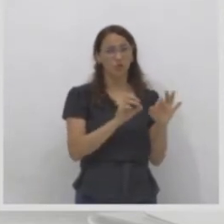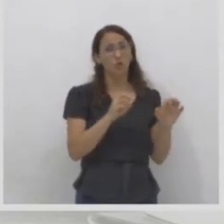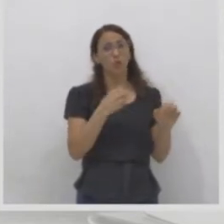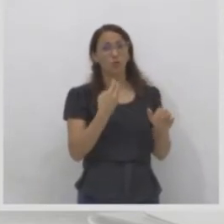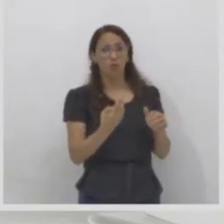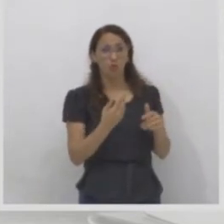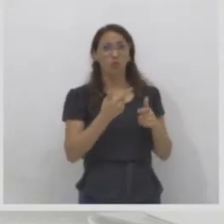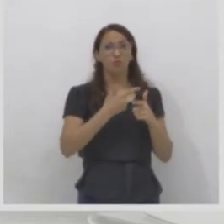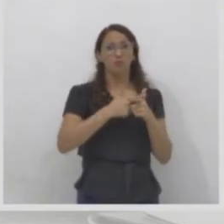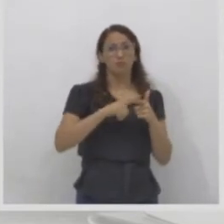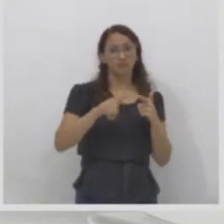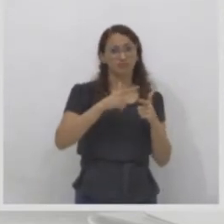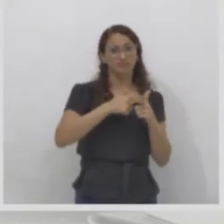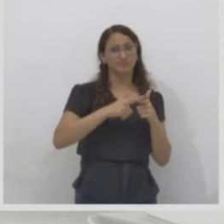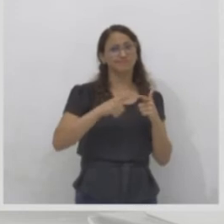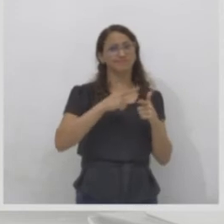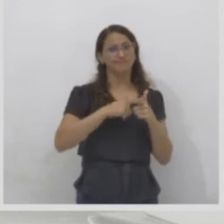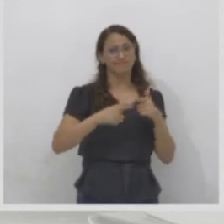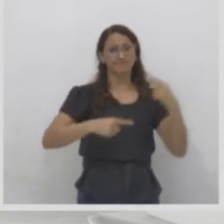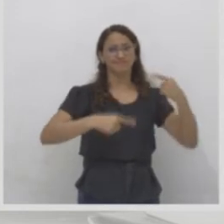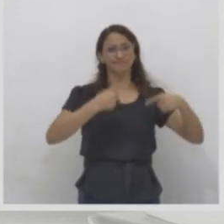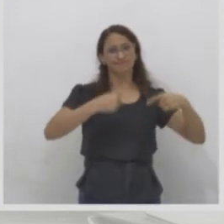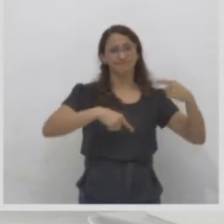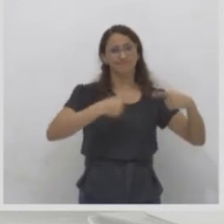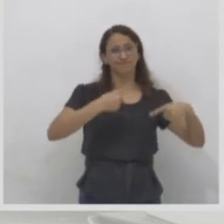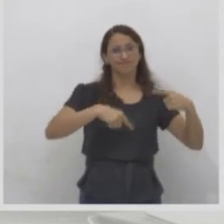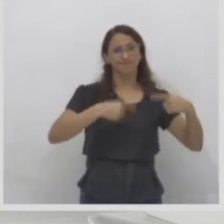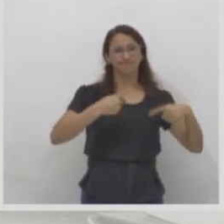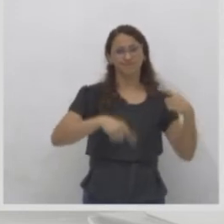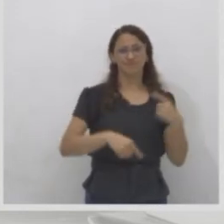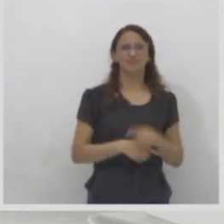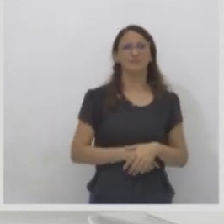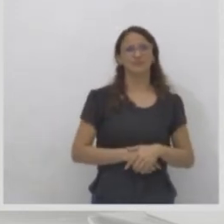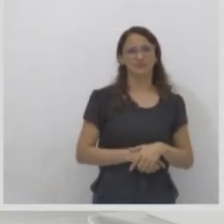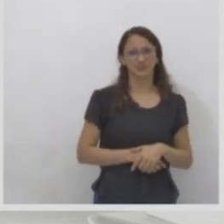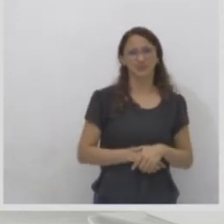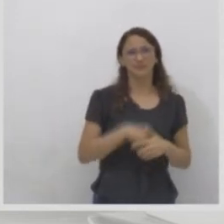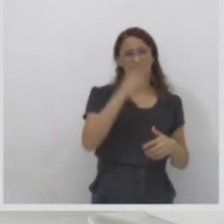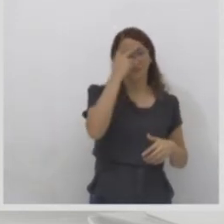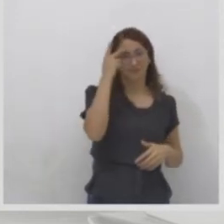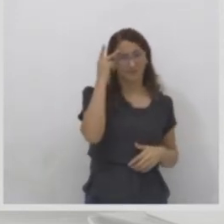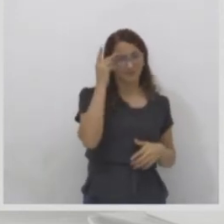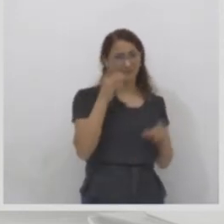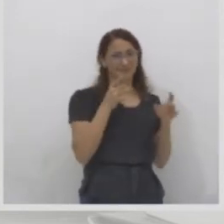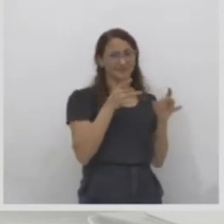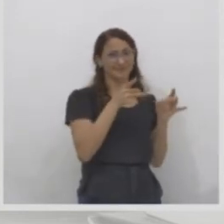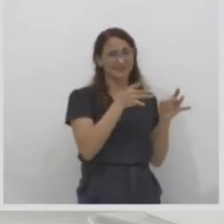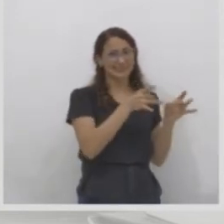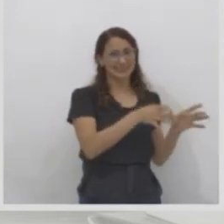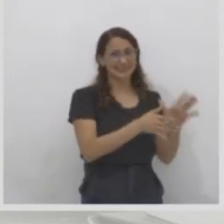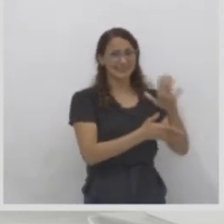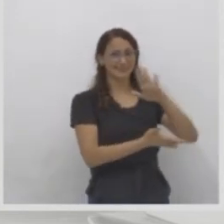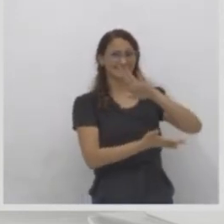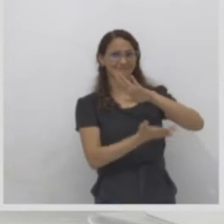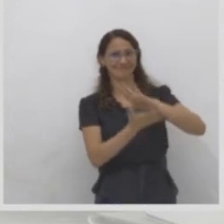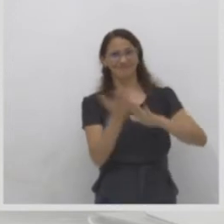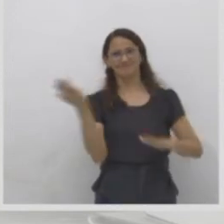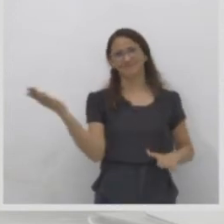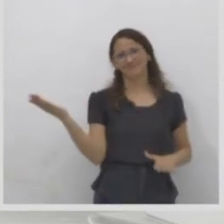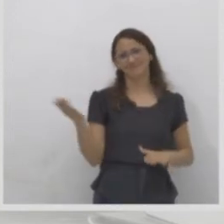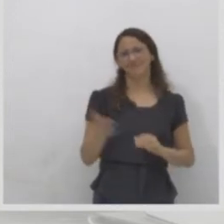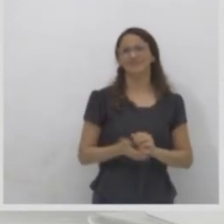países que vivem uma crise política, pessoas acabam fugindo dessa localidade.